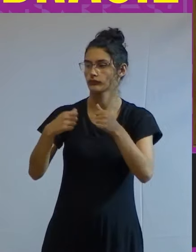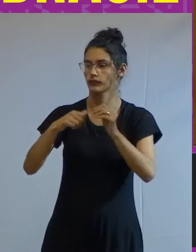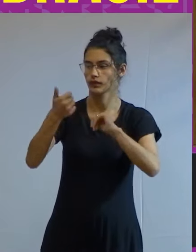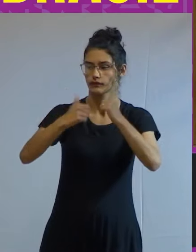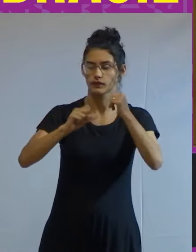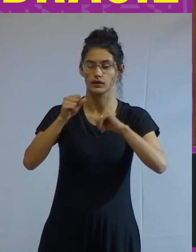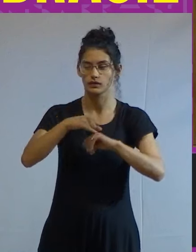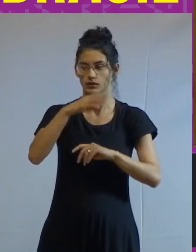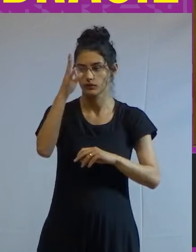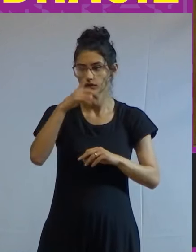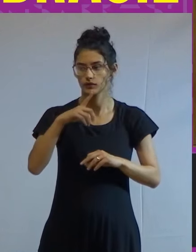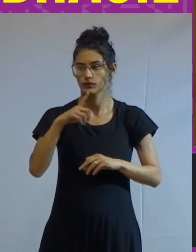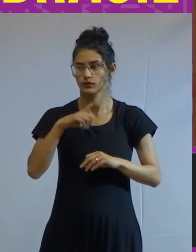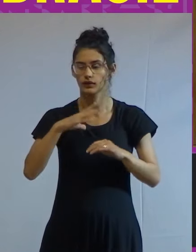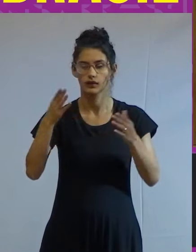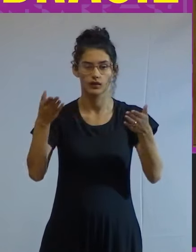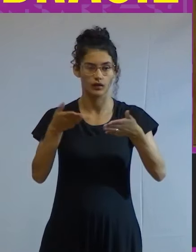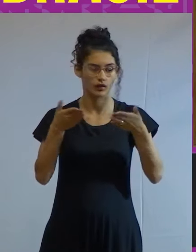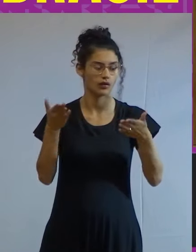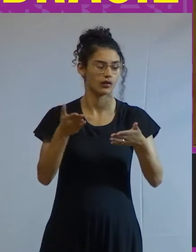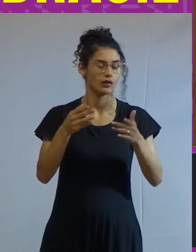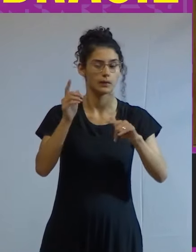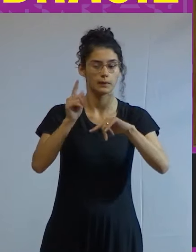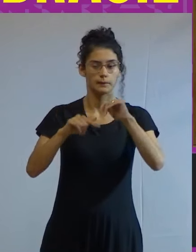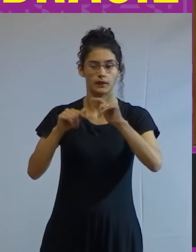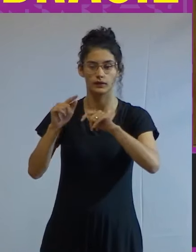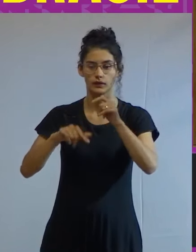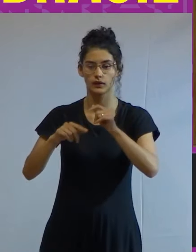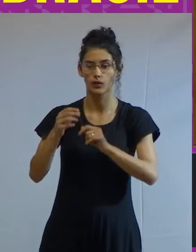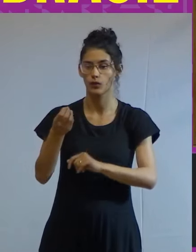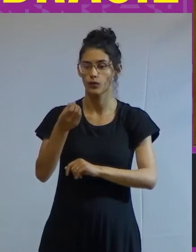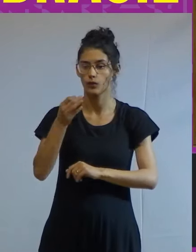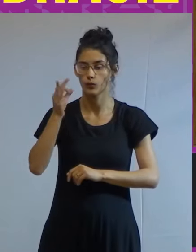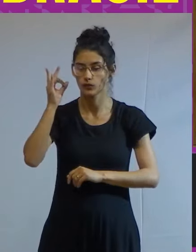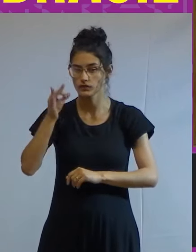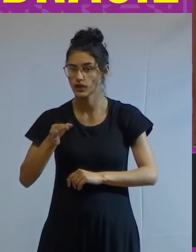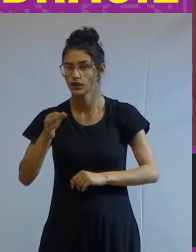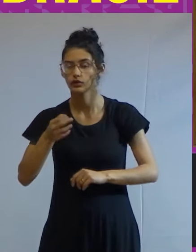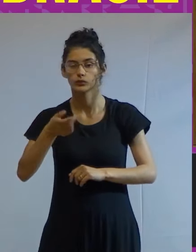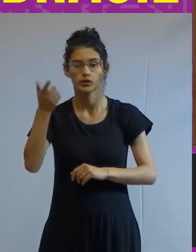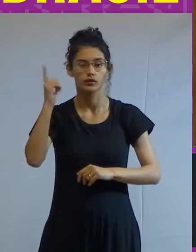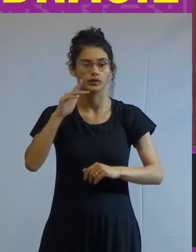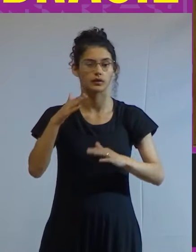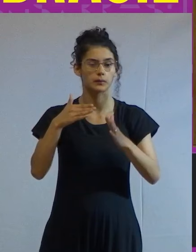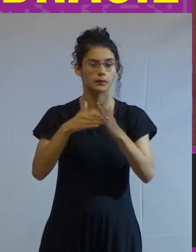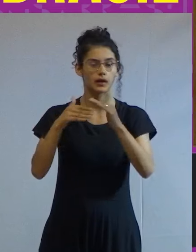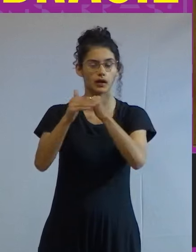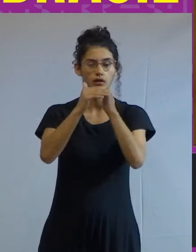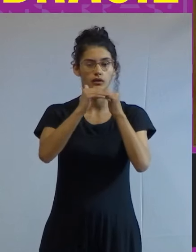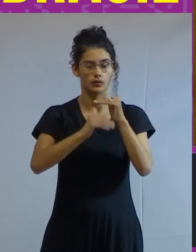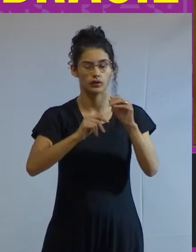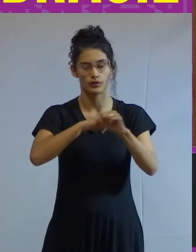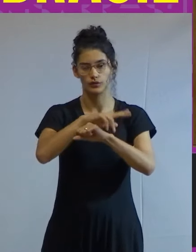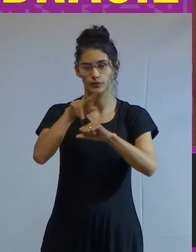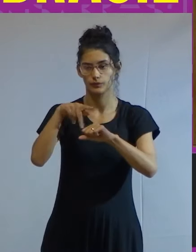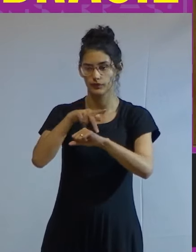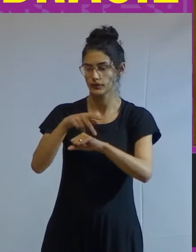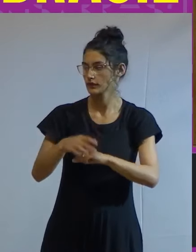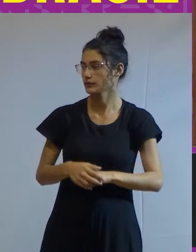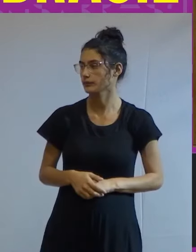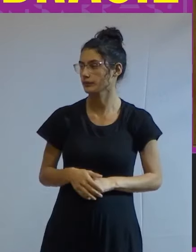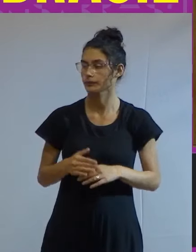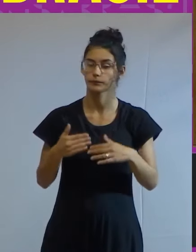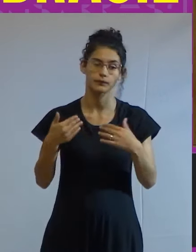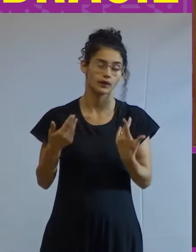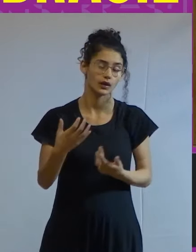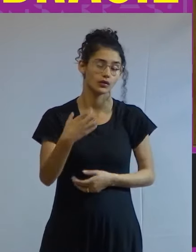se o Brasil possui atualmente instrumentos suficientes para enfrentar as desigualdades do país bem